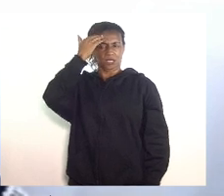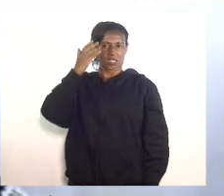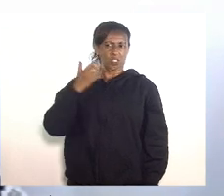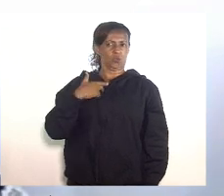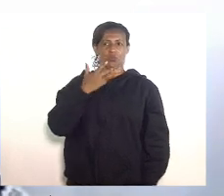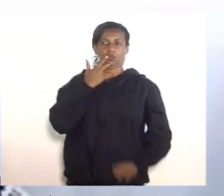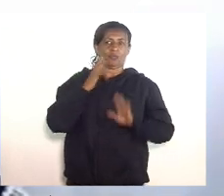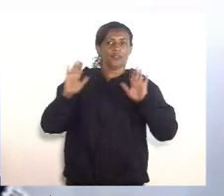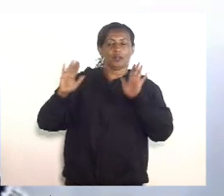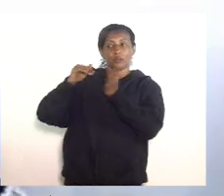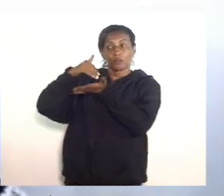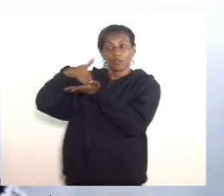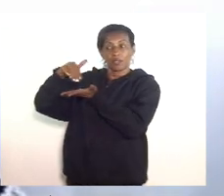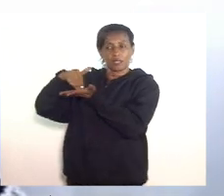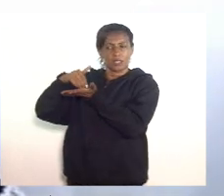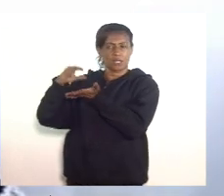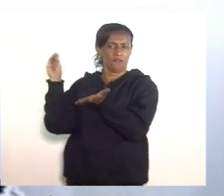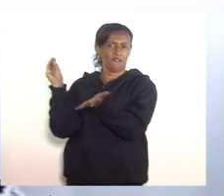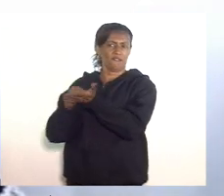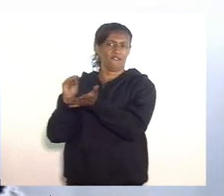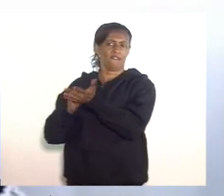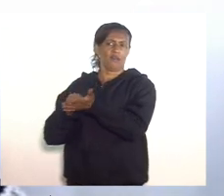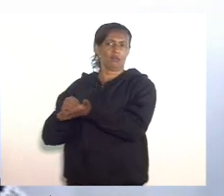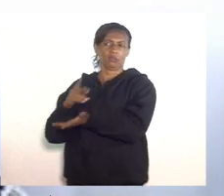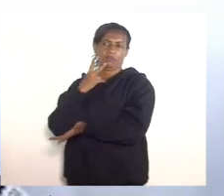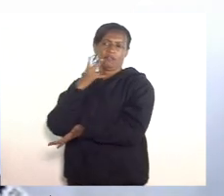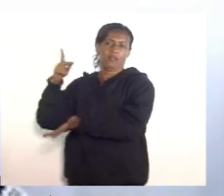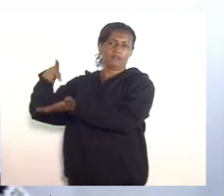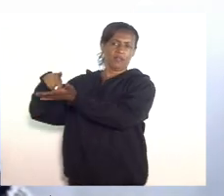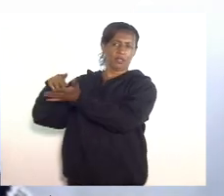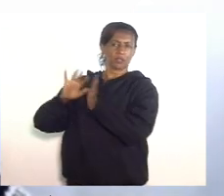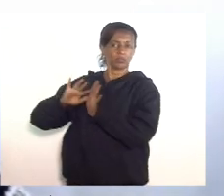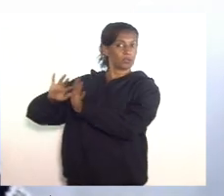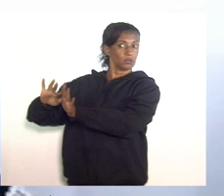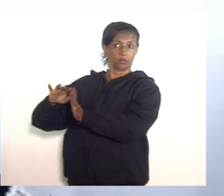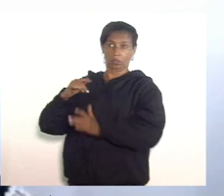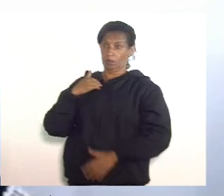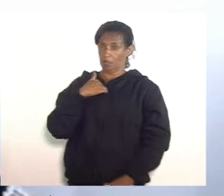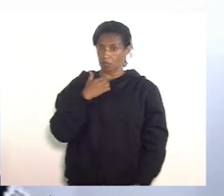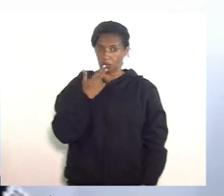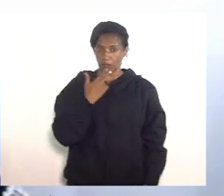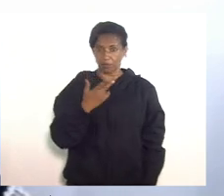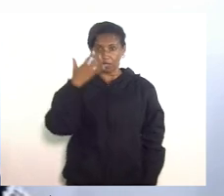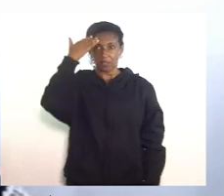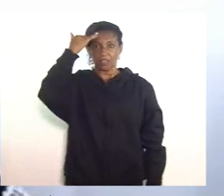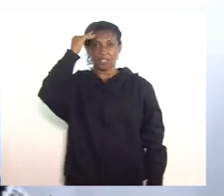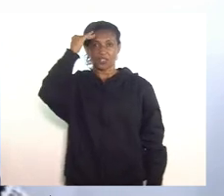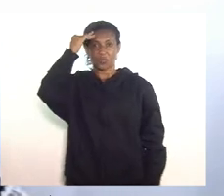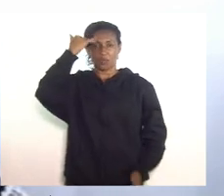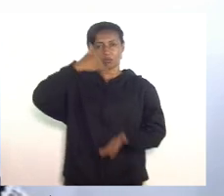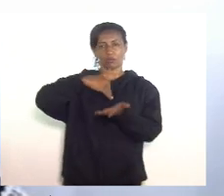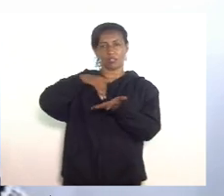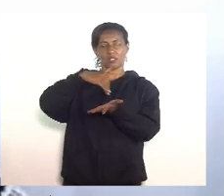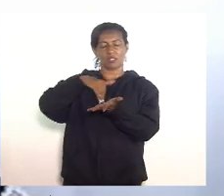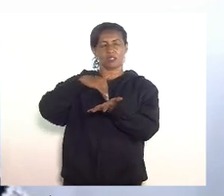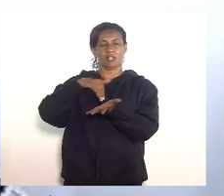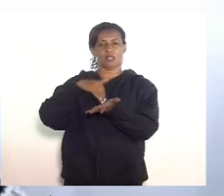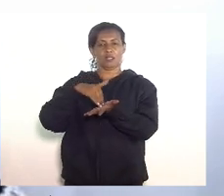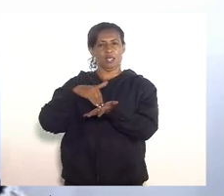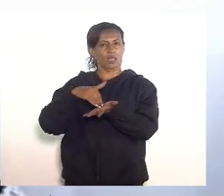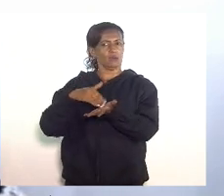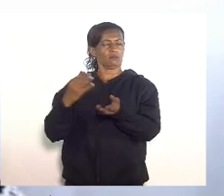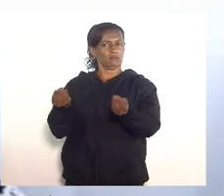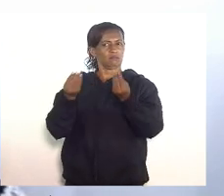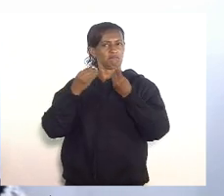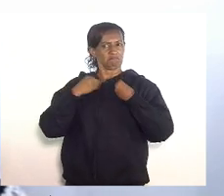dizendo que o secretário está faltando com a verdade claro que não mas quero eu que esse entendimento do secretário efetivamente